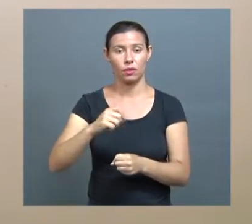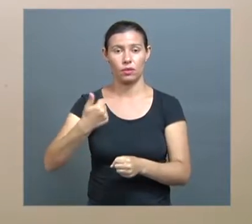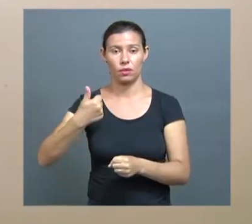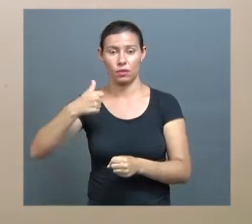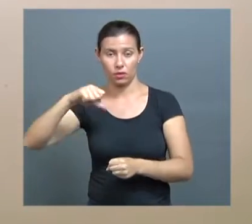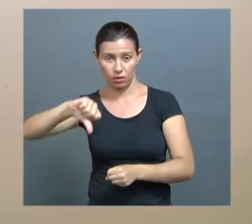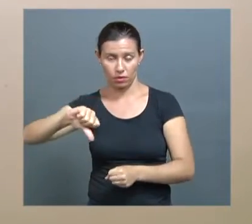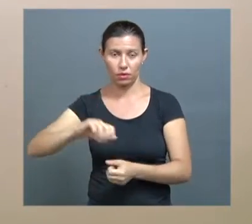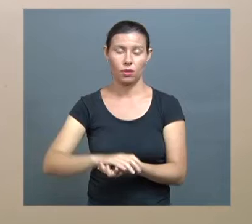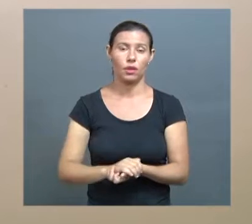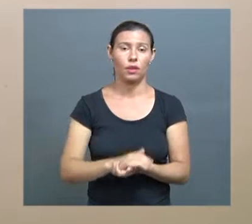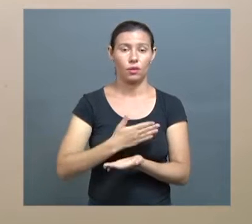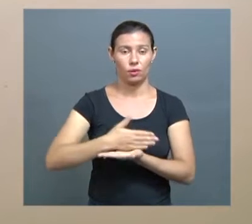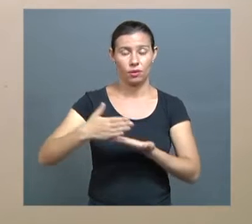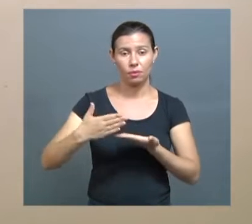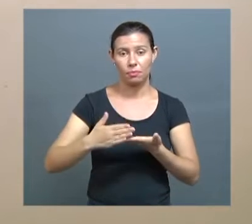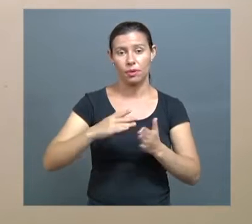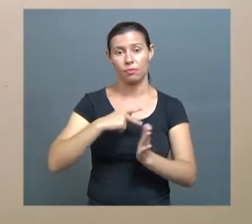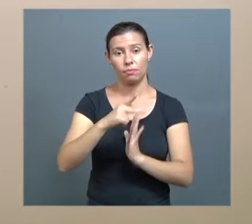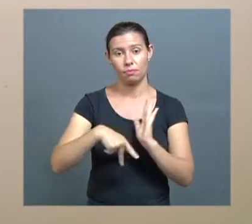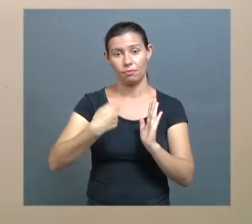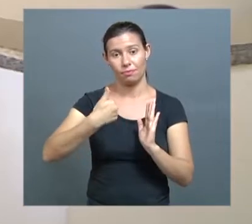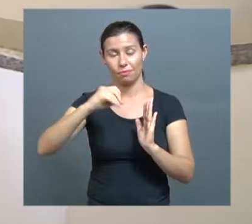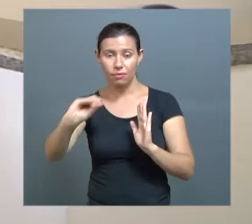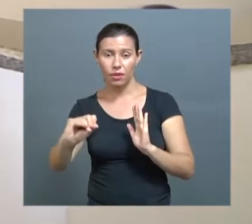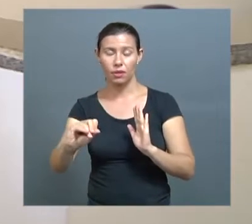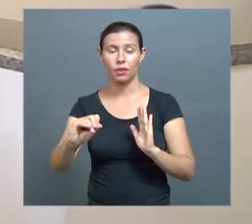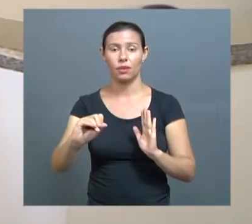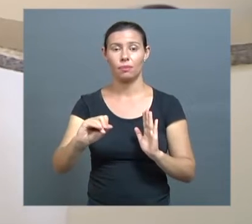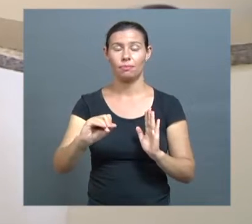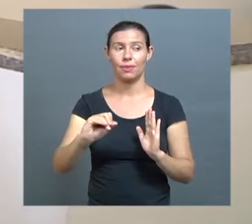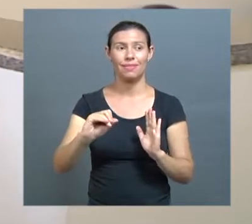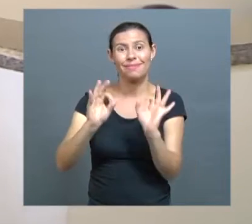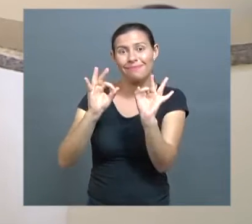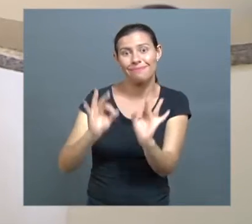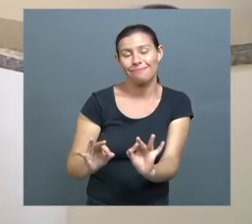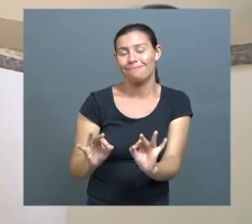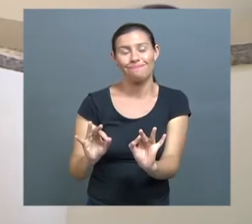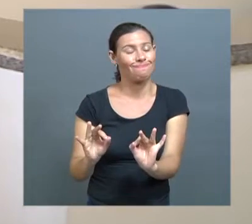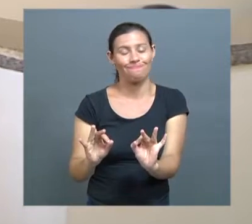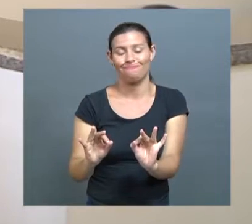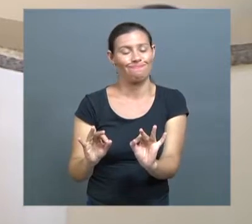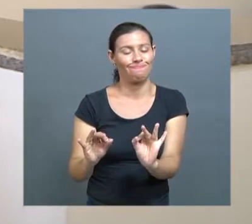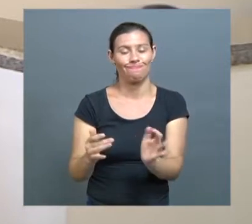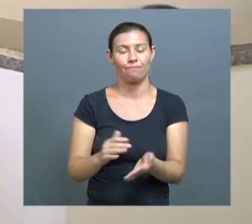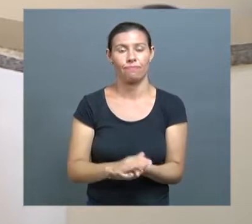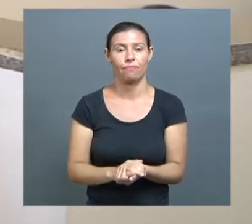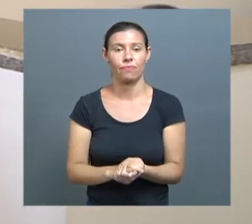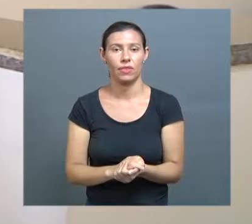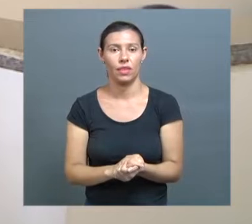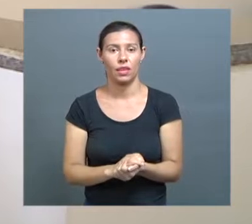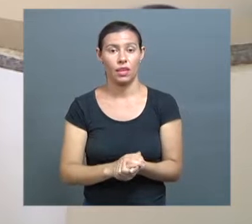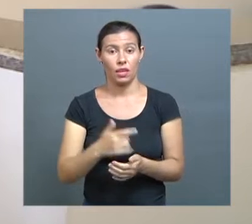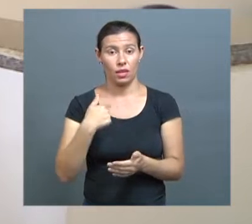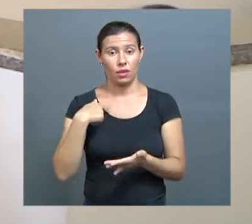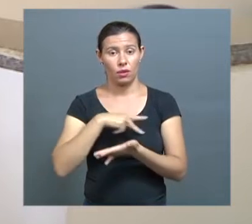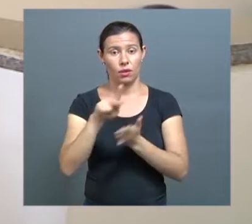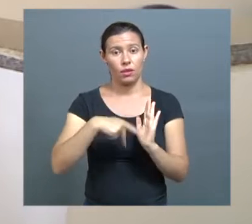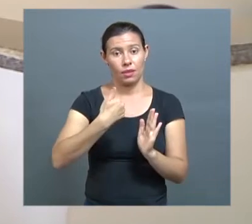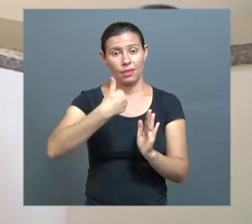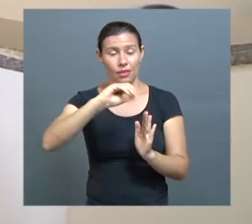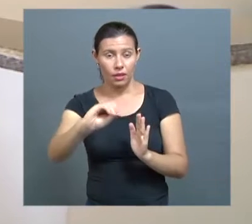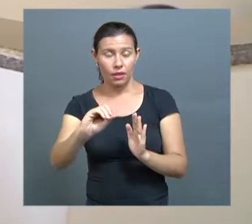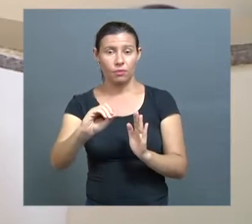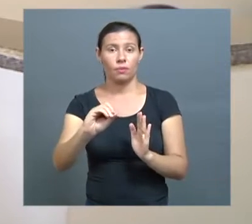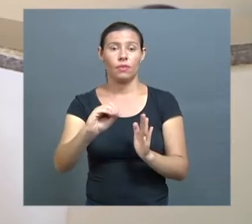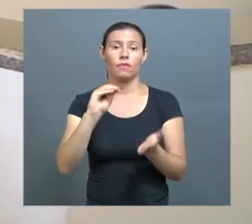inicia o décimo período do curso com incertezas. Eu acho que para mim, em particular, que estou indo para o décimo período e falta